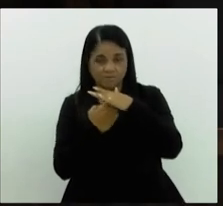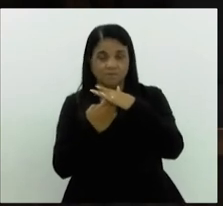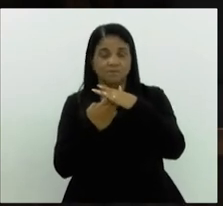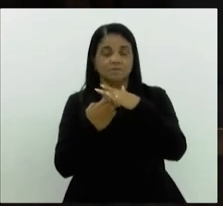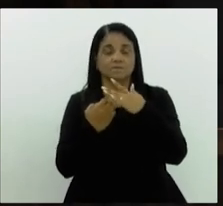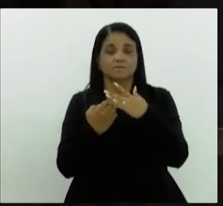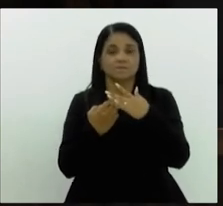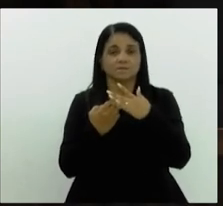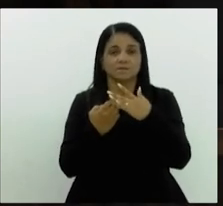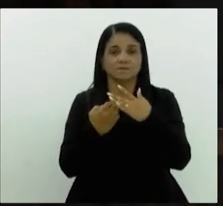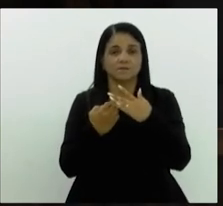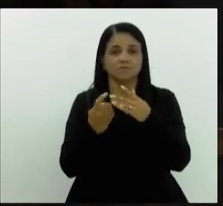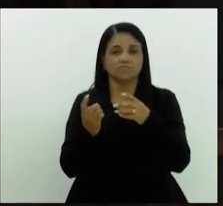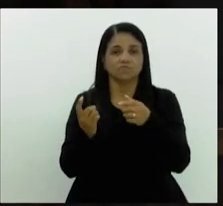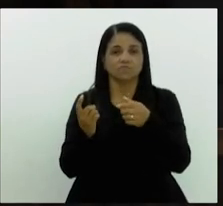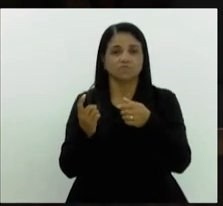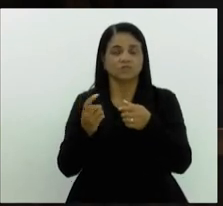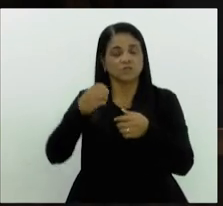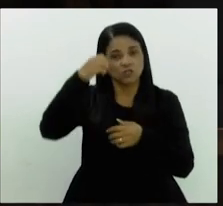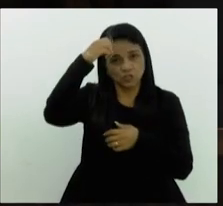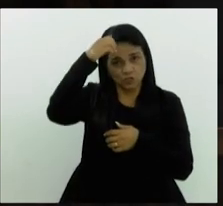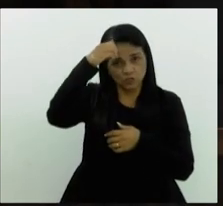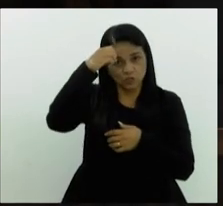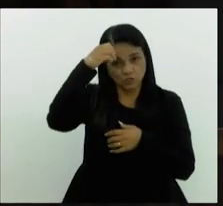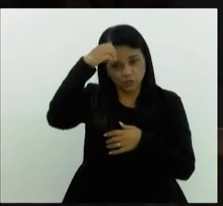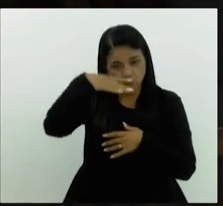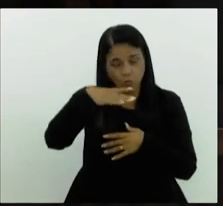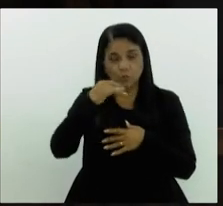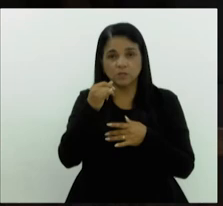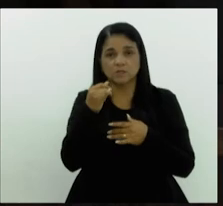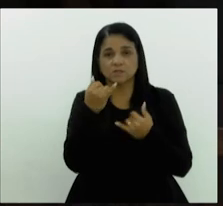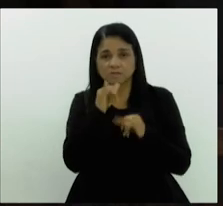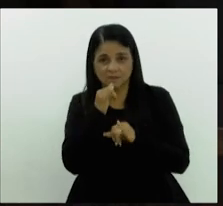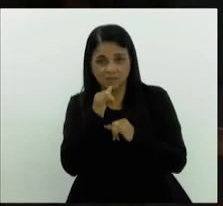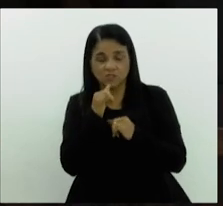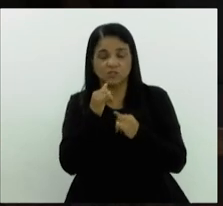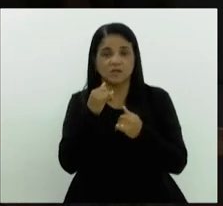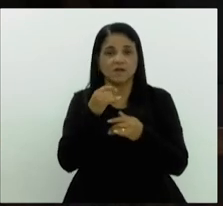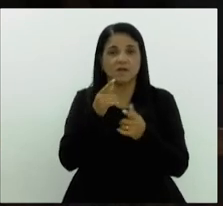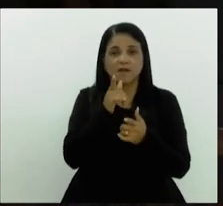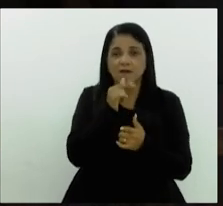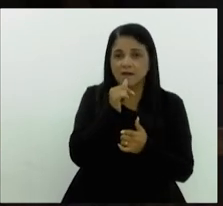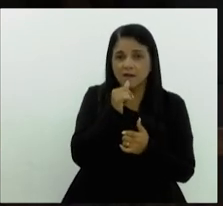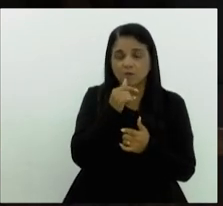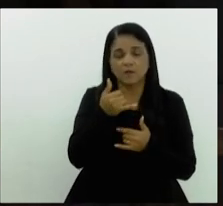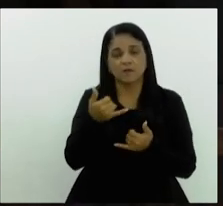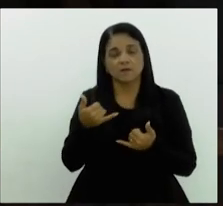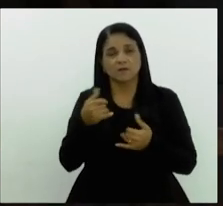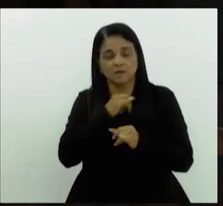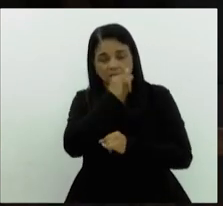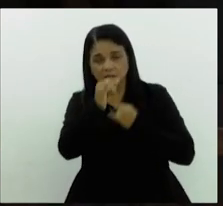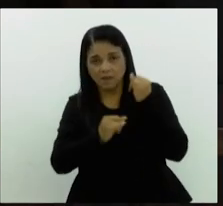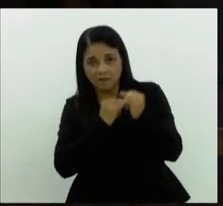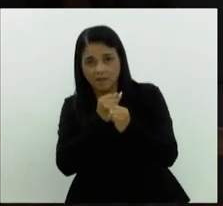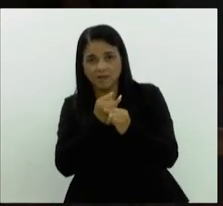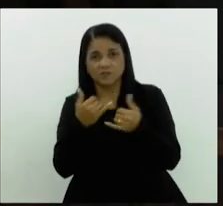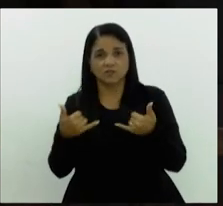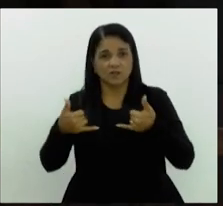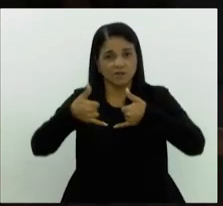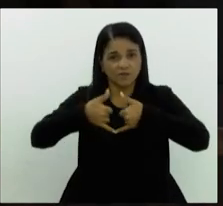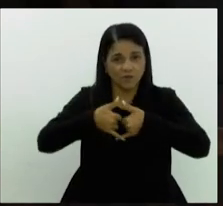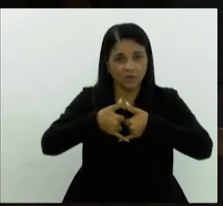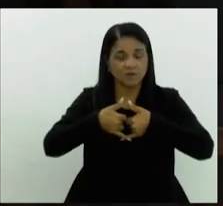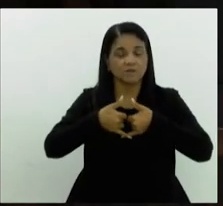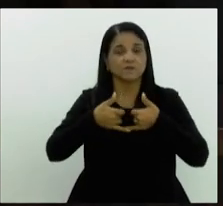de concessionária de luz e água, internet, telefonia e incluírem em